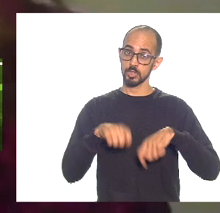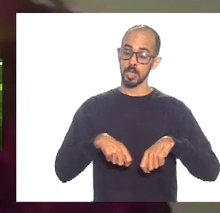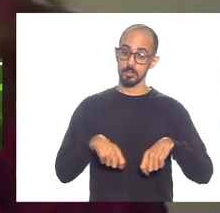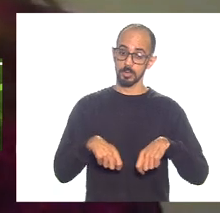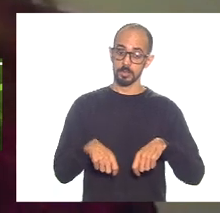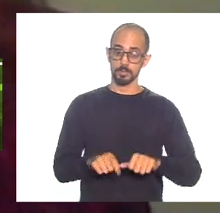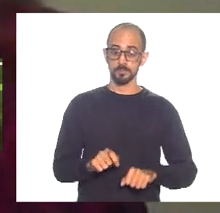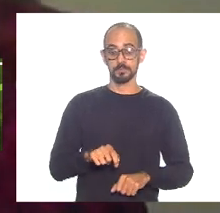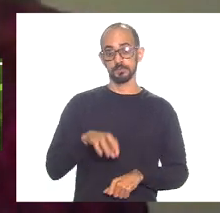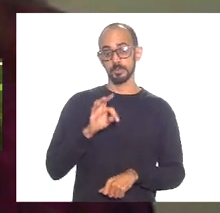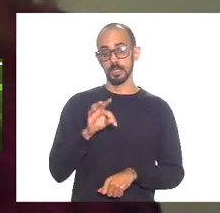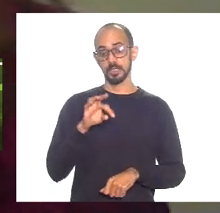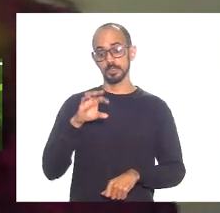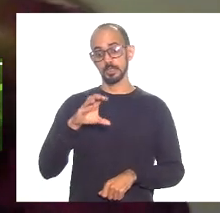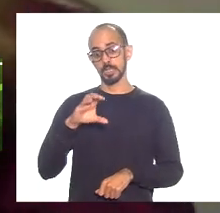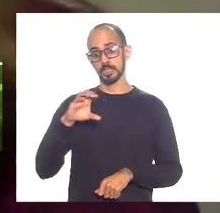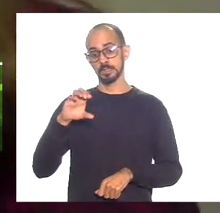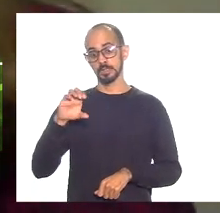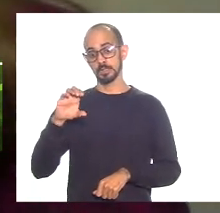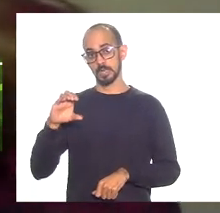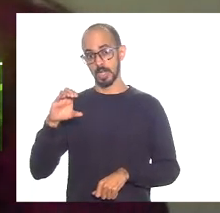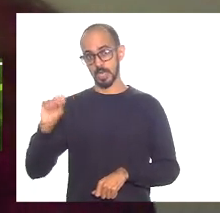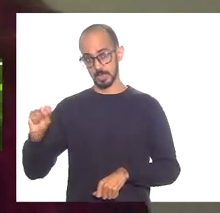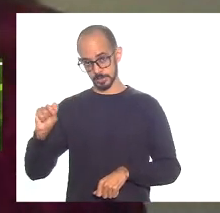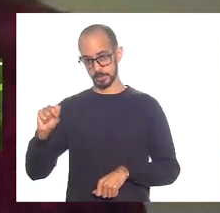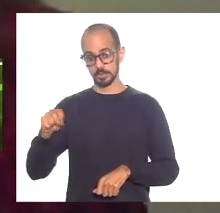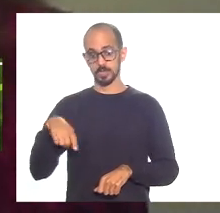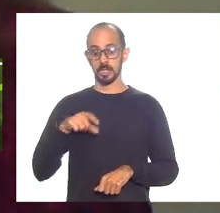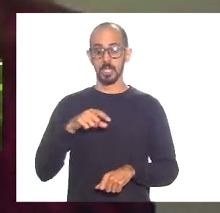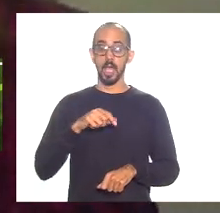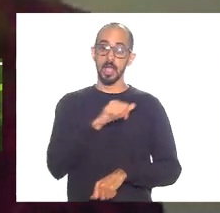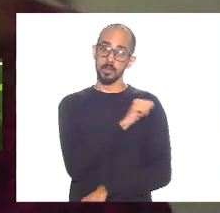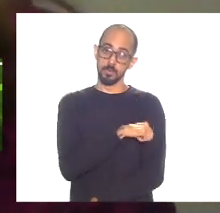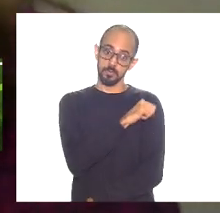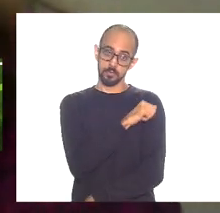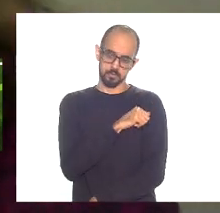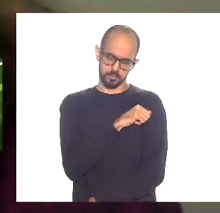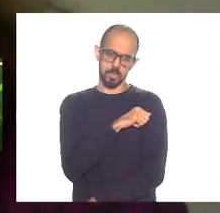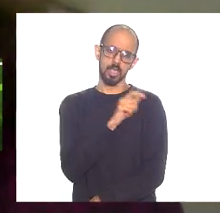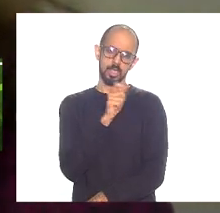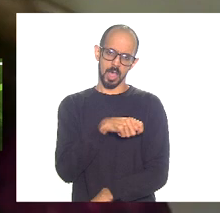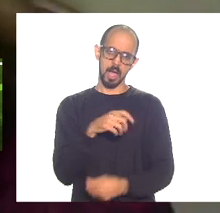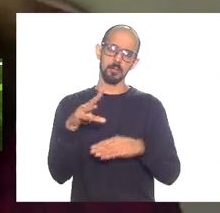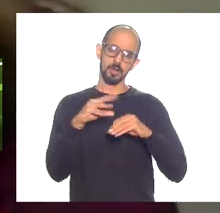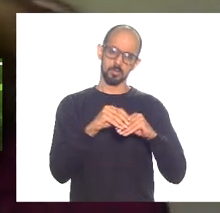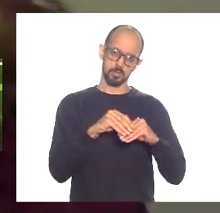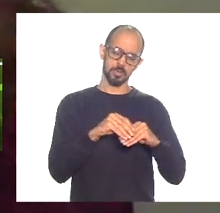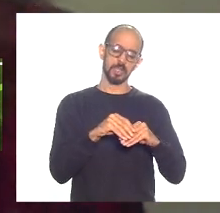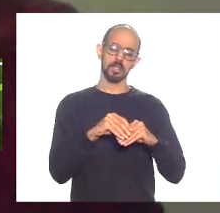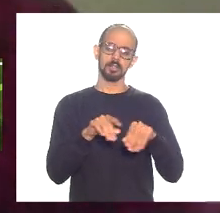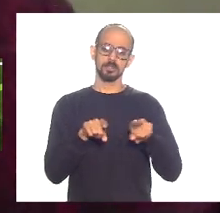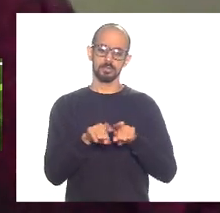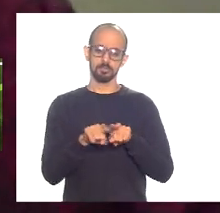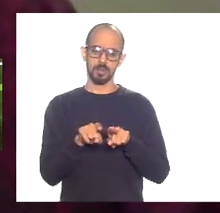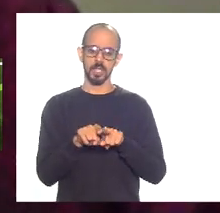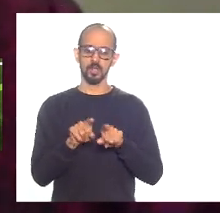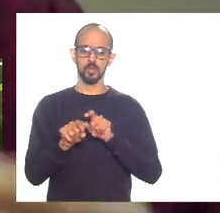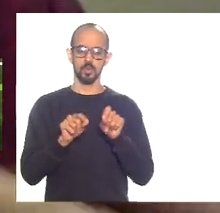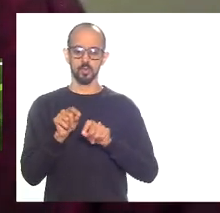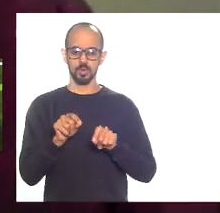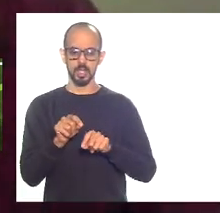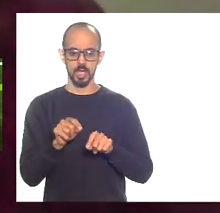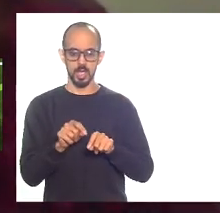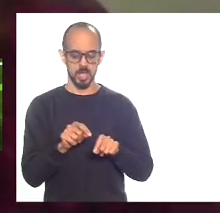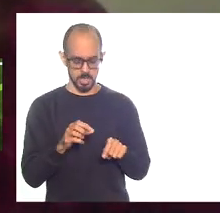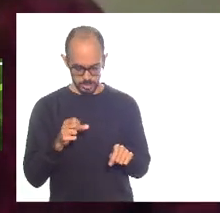PCCS acho que a deputada enfermeira Regiane pode e deve contribuir com isso e muito era é como se as